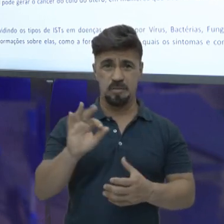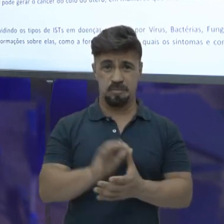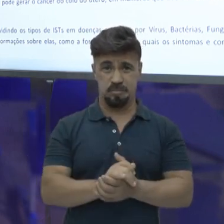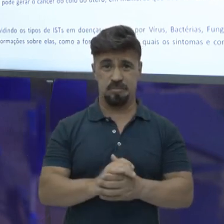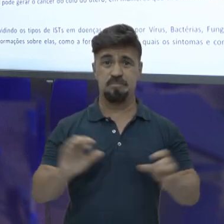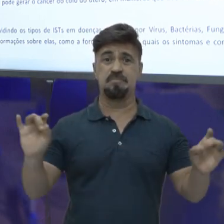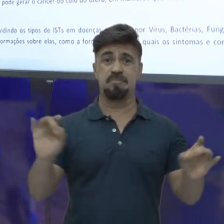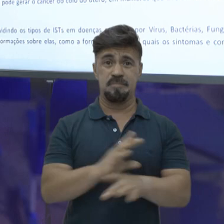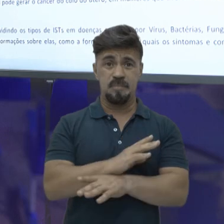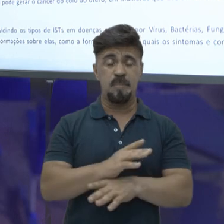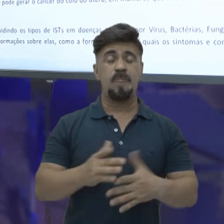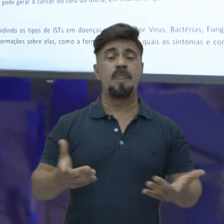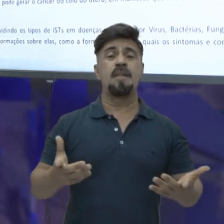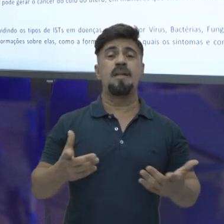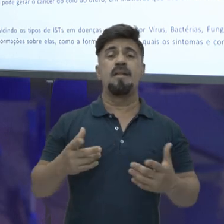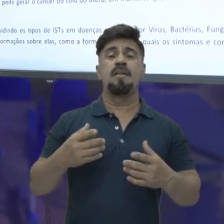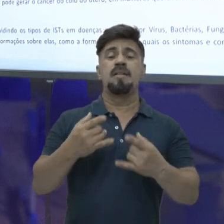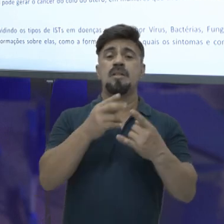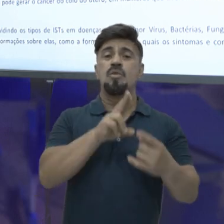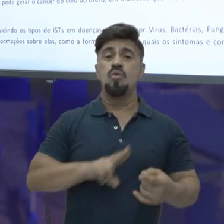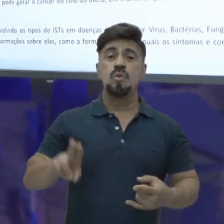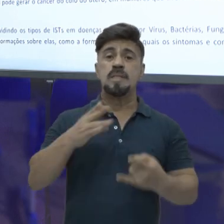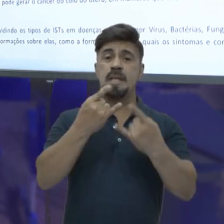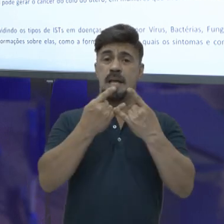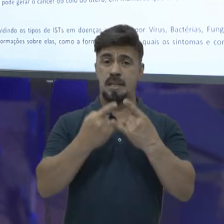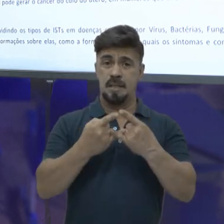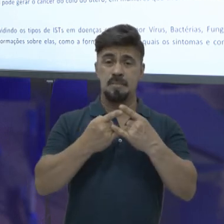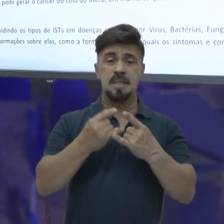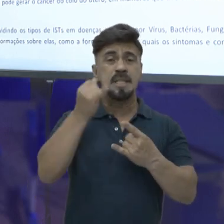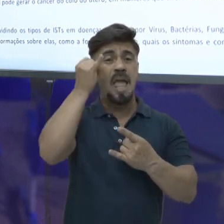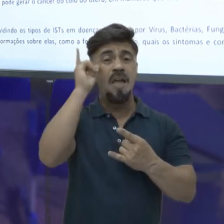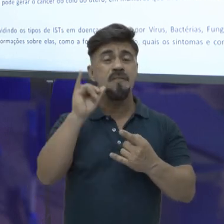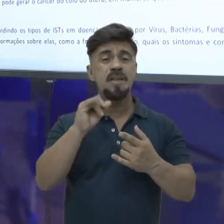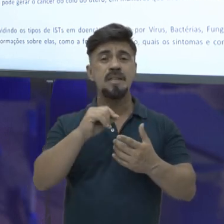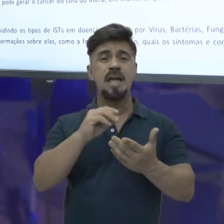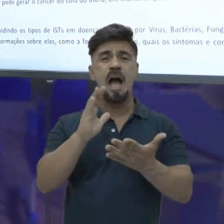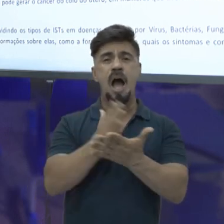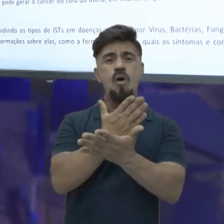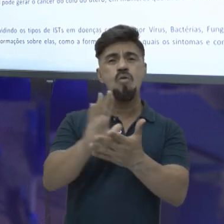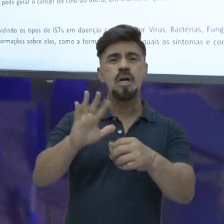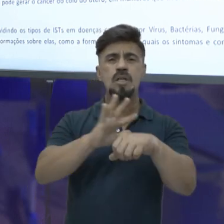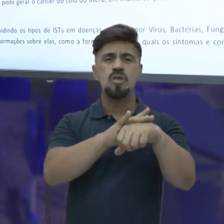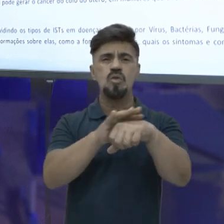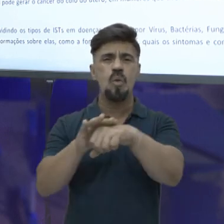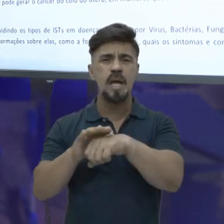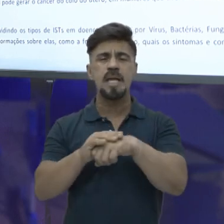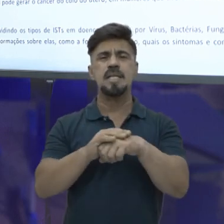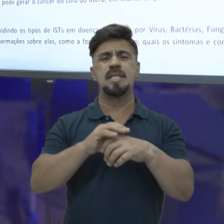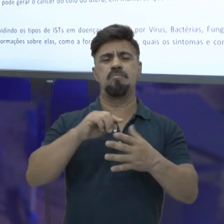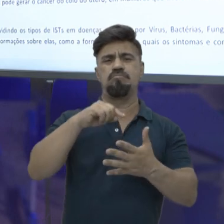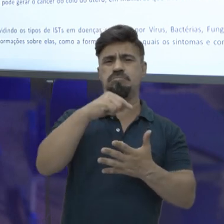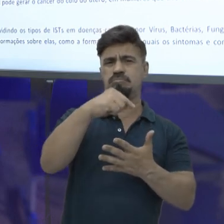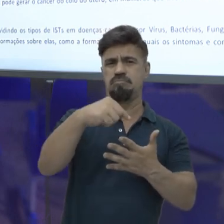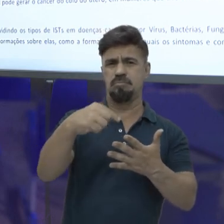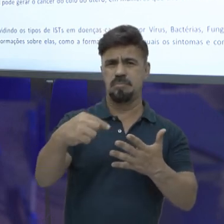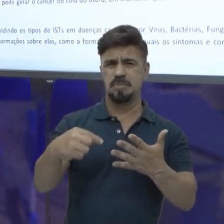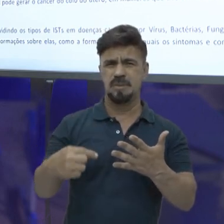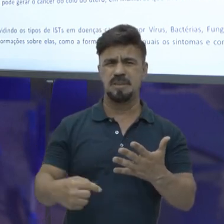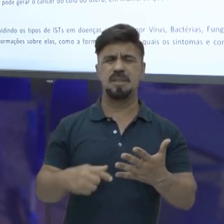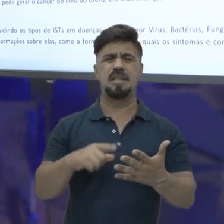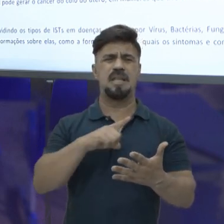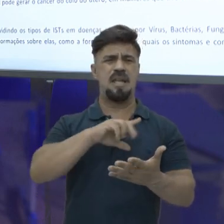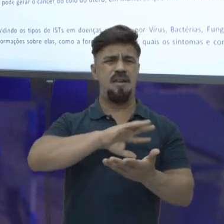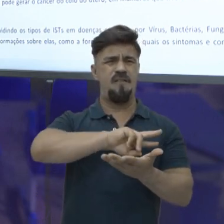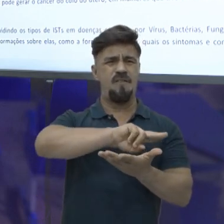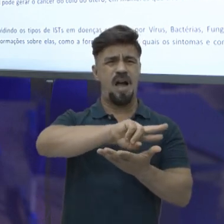nesse processo, utilizando a camisinha, o que é a gente vai impedir? Algumas doenças como sífilis, HIV, herpes, hepatite,